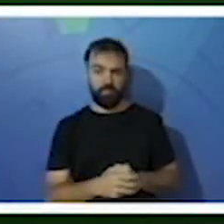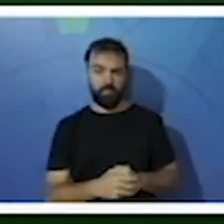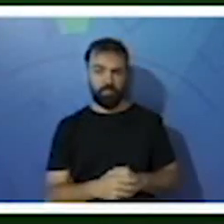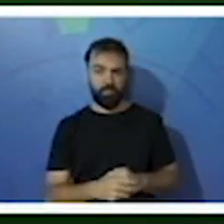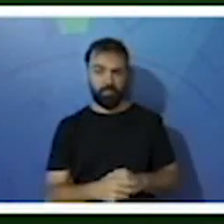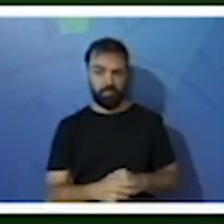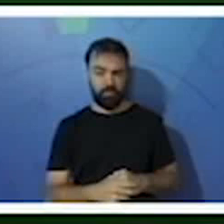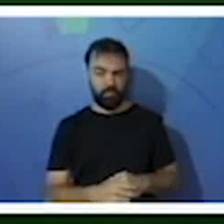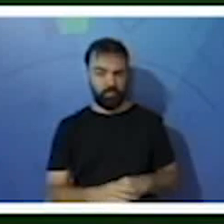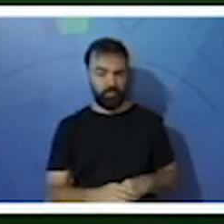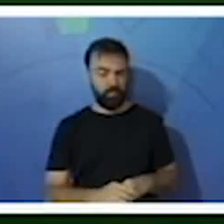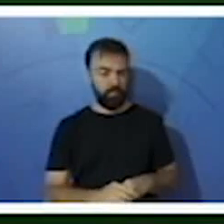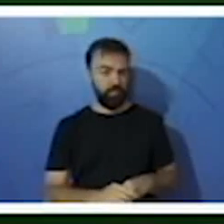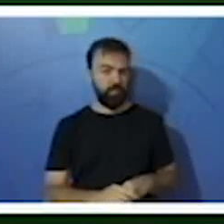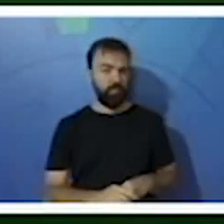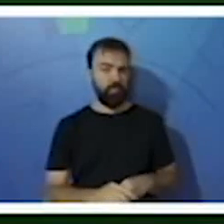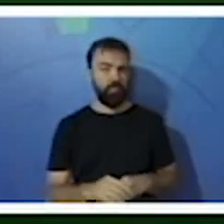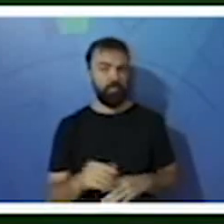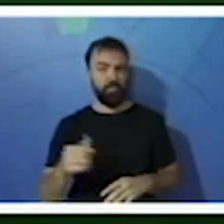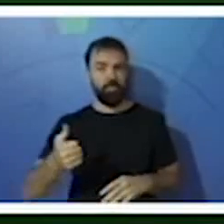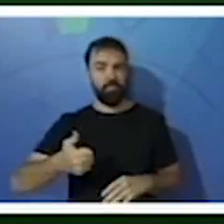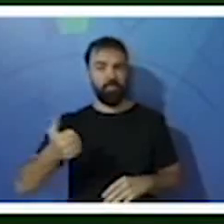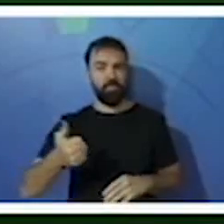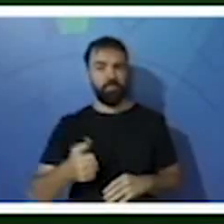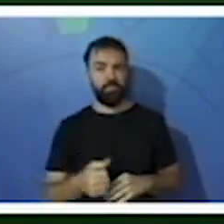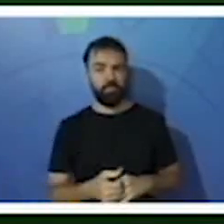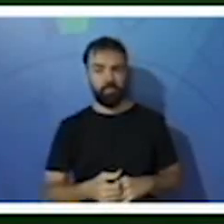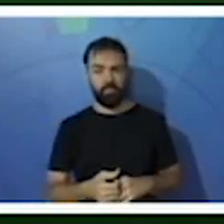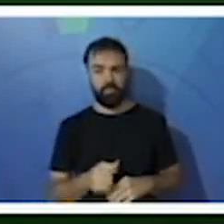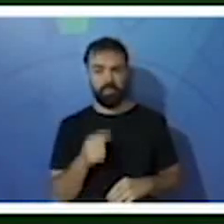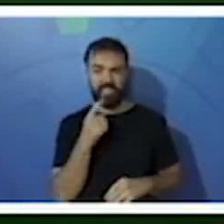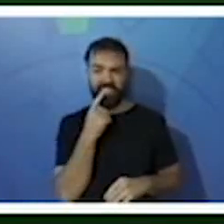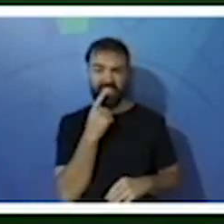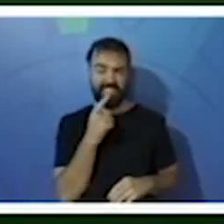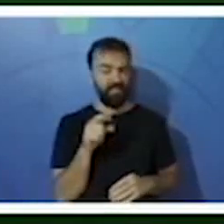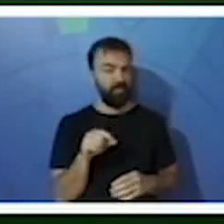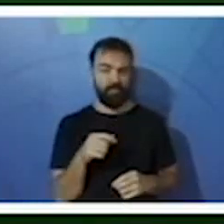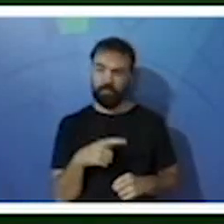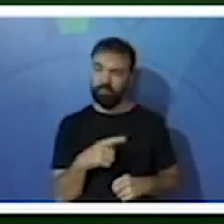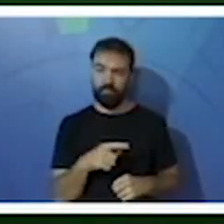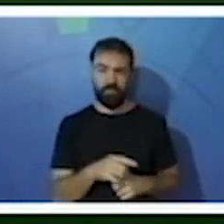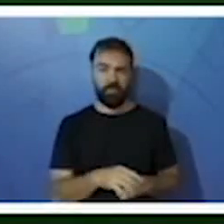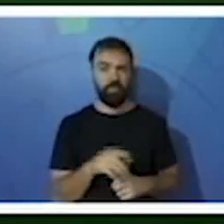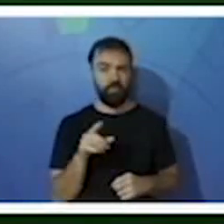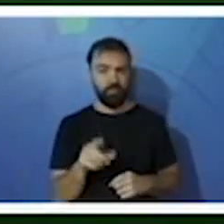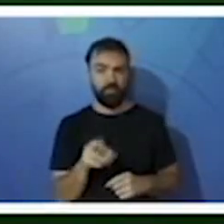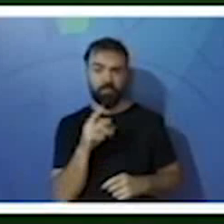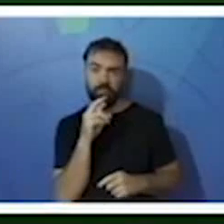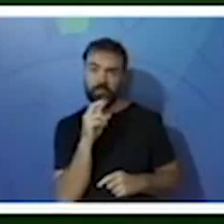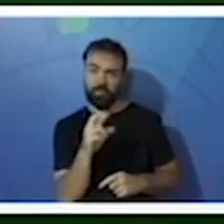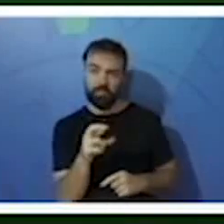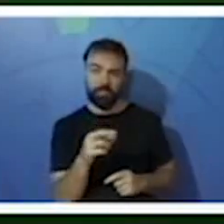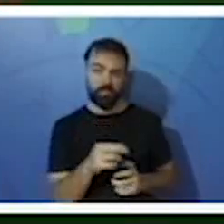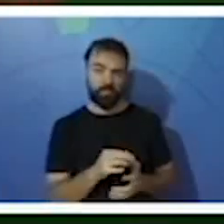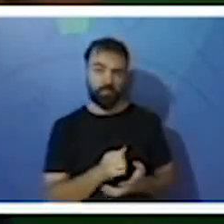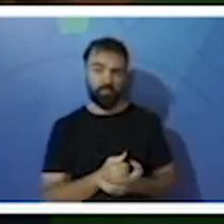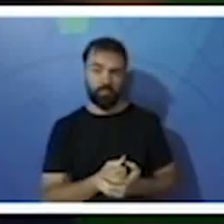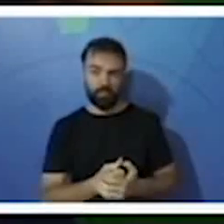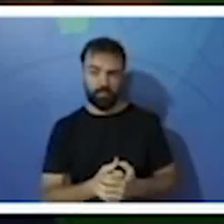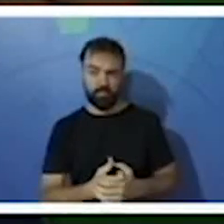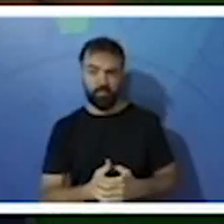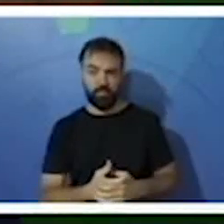tem dentes, mas tem uma estrutura que se adapta muito bem. Vocês vão ler, vão responder no caderninho de vocês.